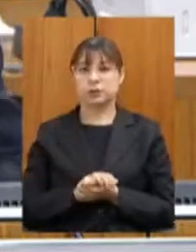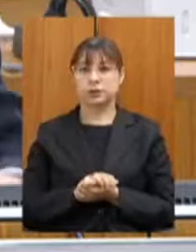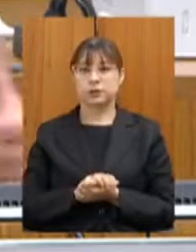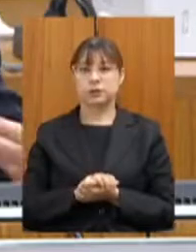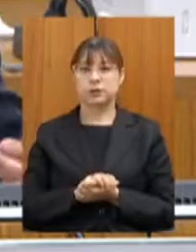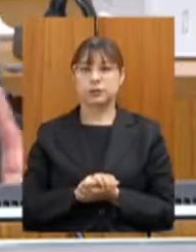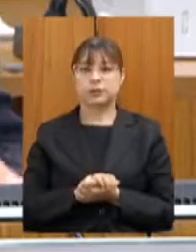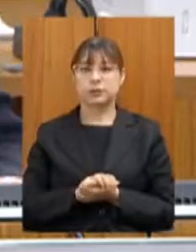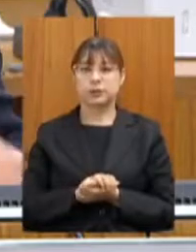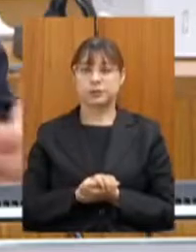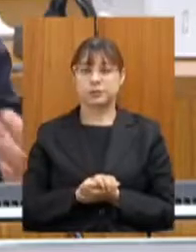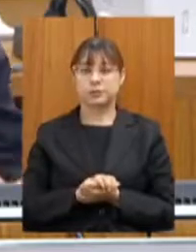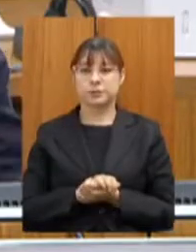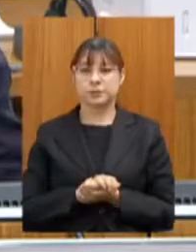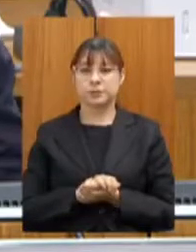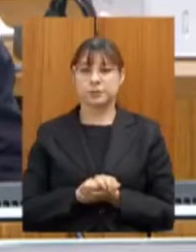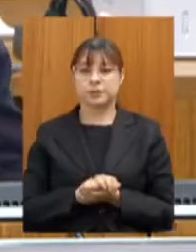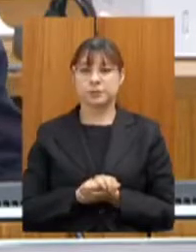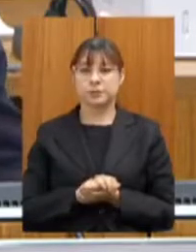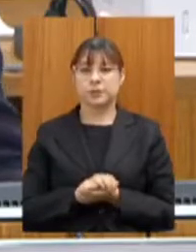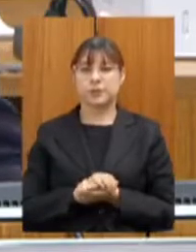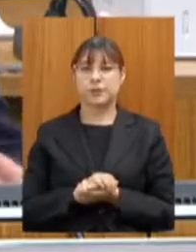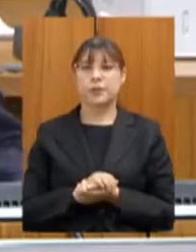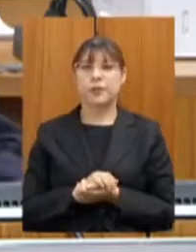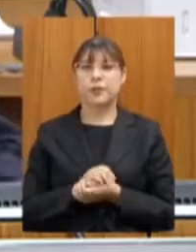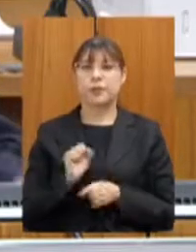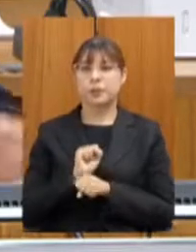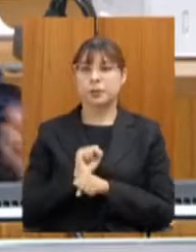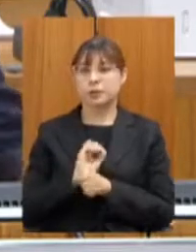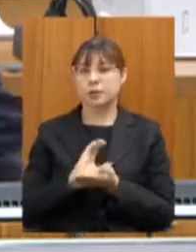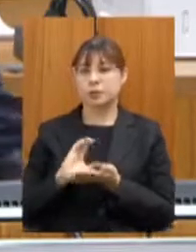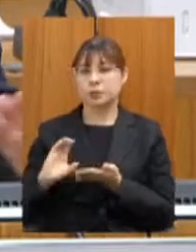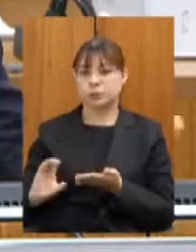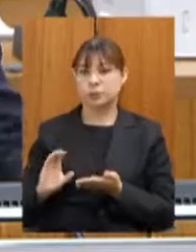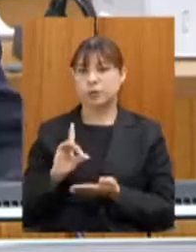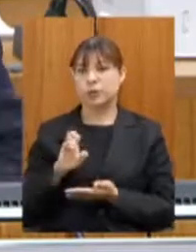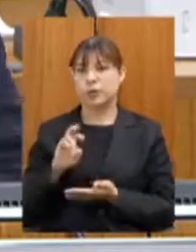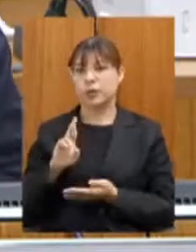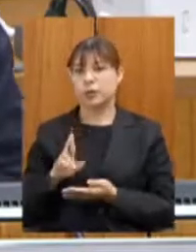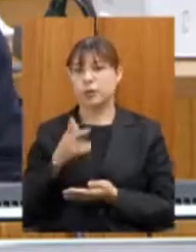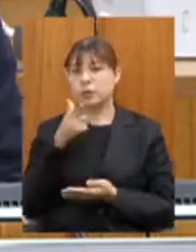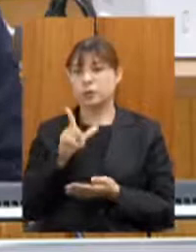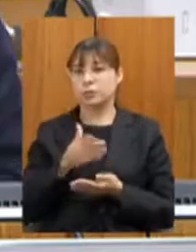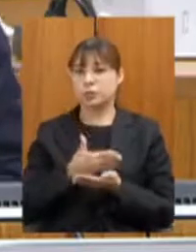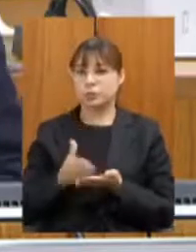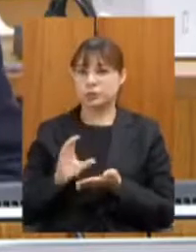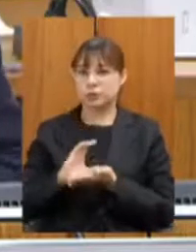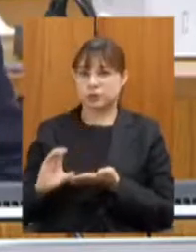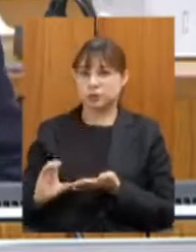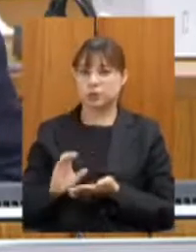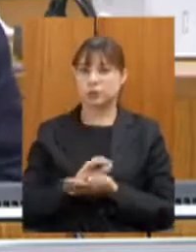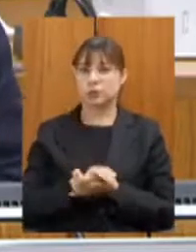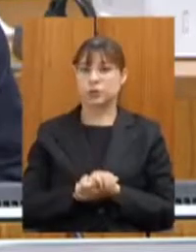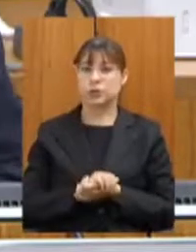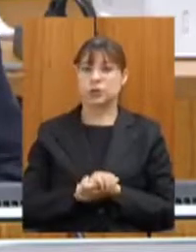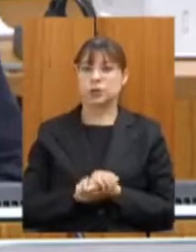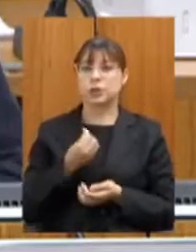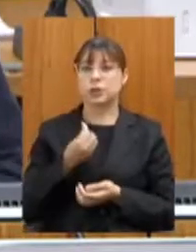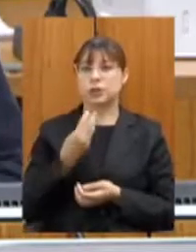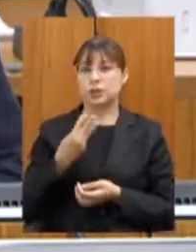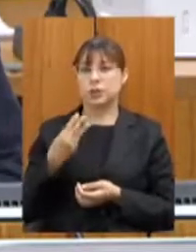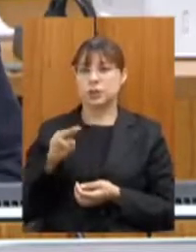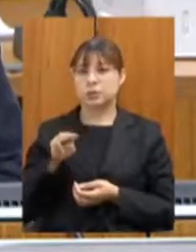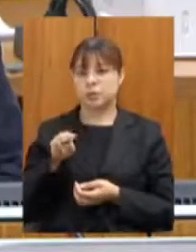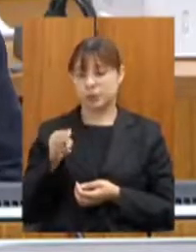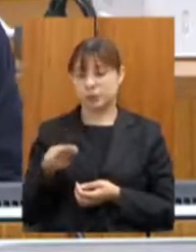Estado fez um esforço para retomar esses recursos e colocar o DER para investir. Hoje nós estamos falando de 633 milhões